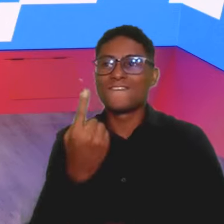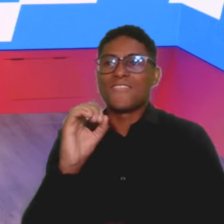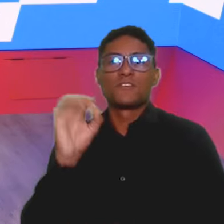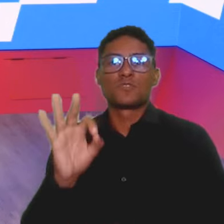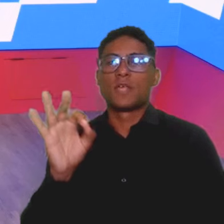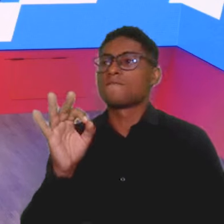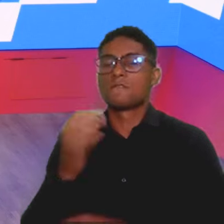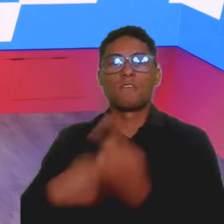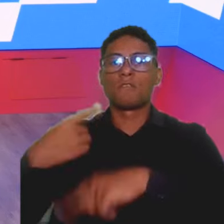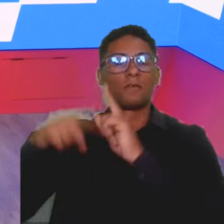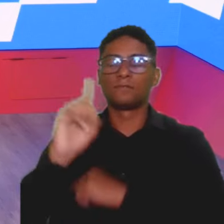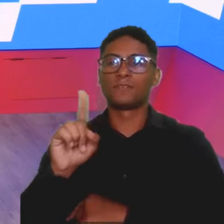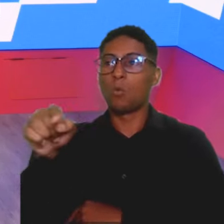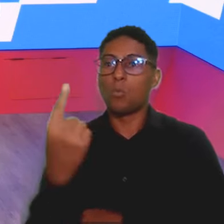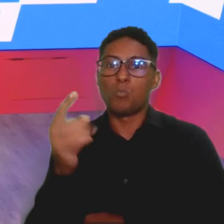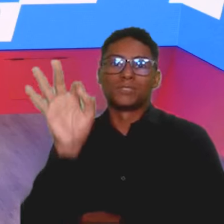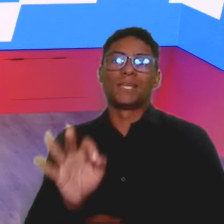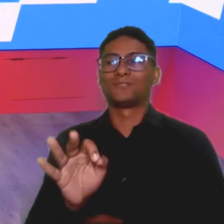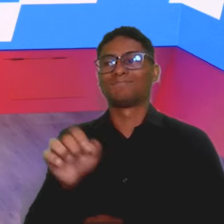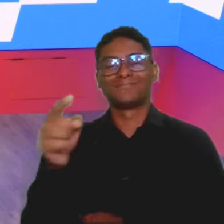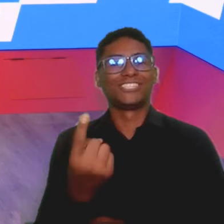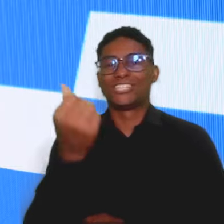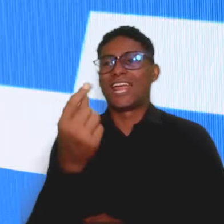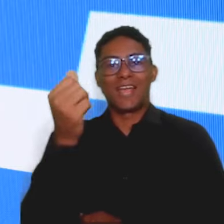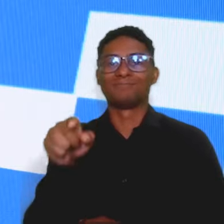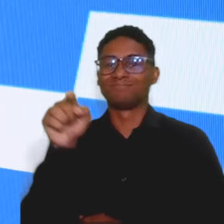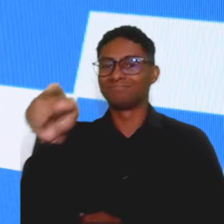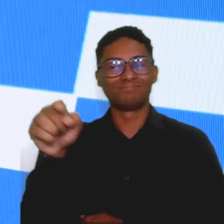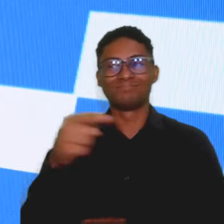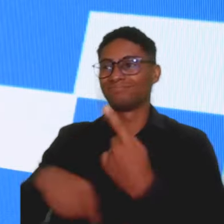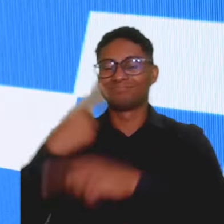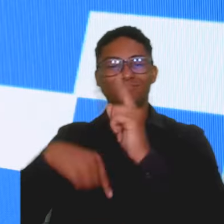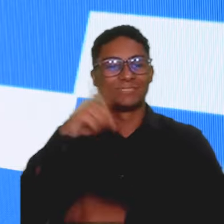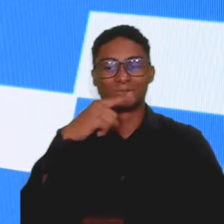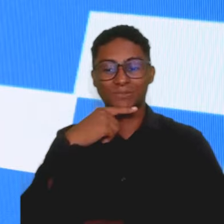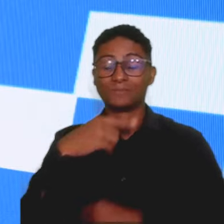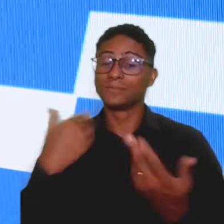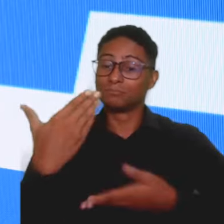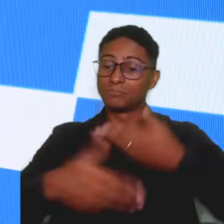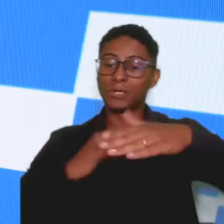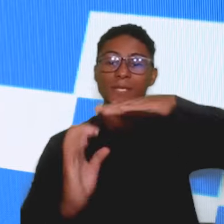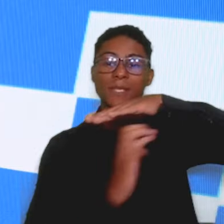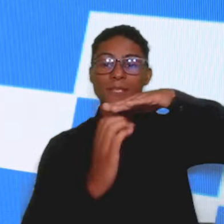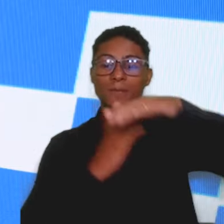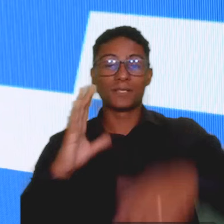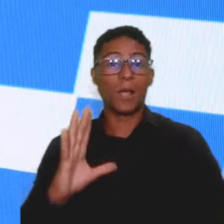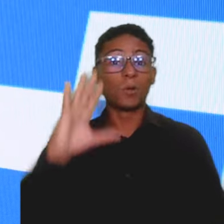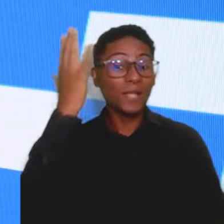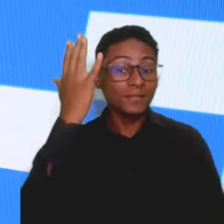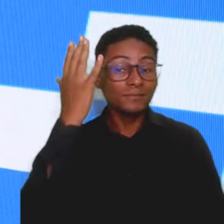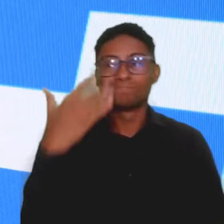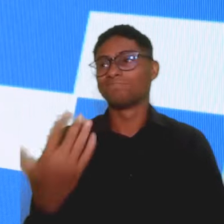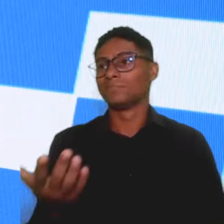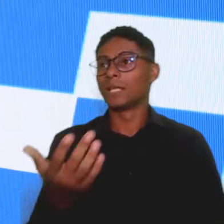1%. E aí, ele não consegue ver o dinheiro parando no caixa dele. O que isso leva à empresa a ir buscar dinheiro